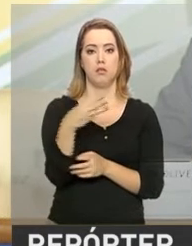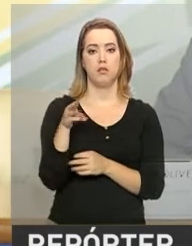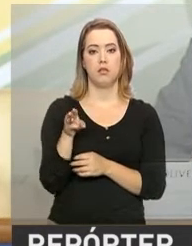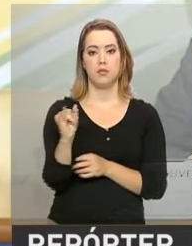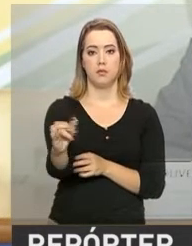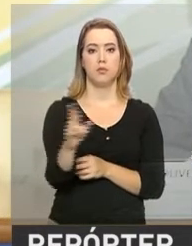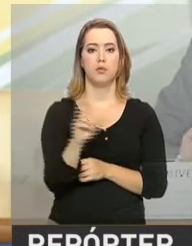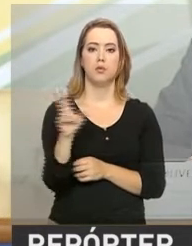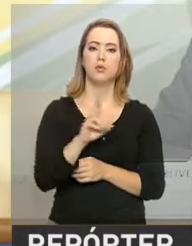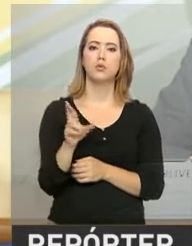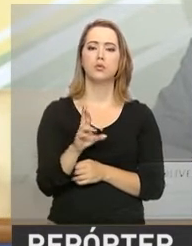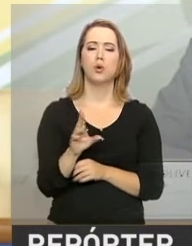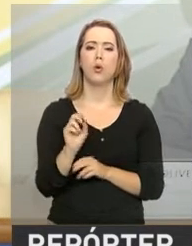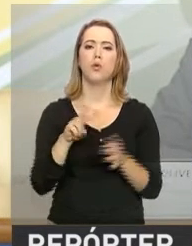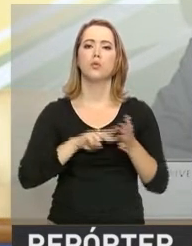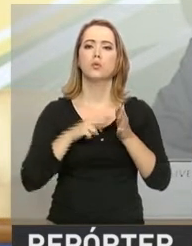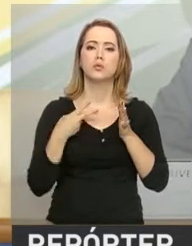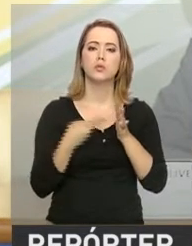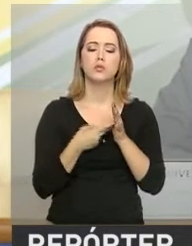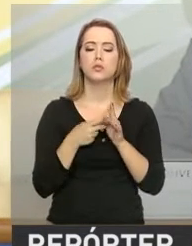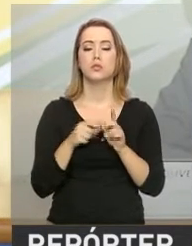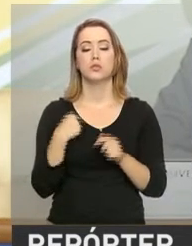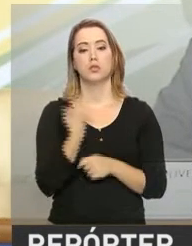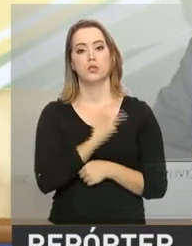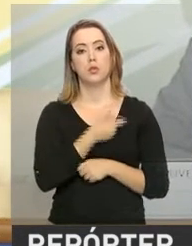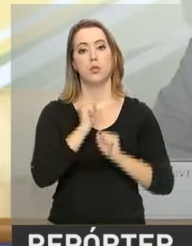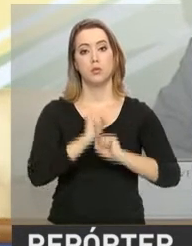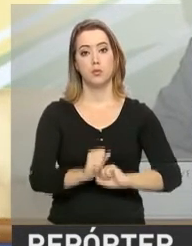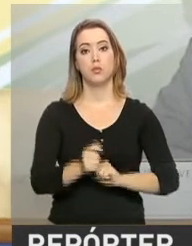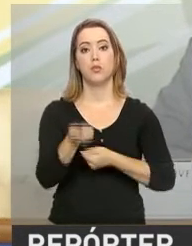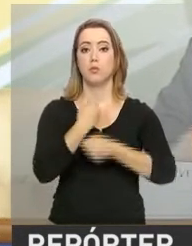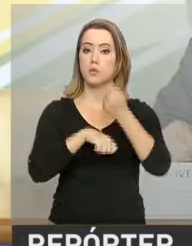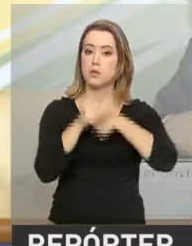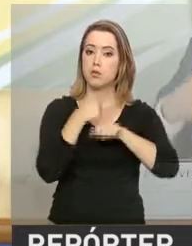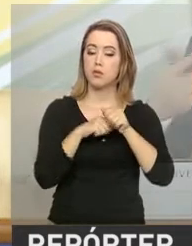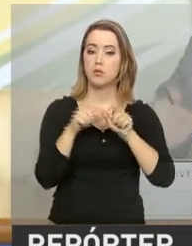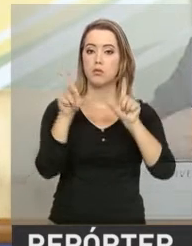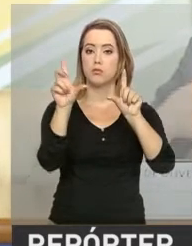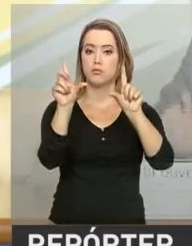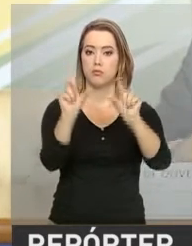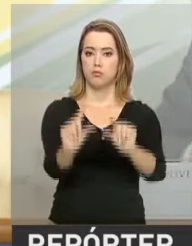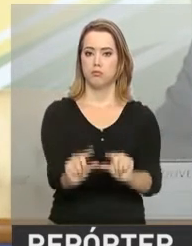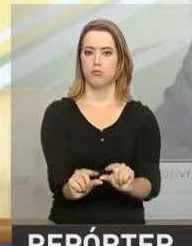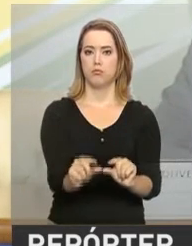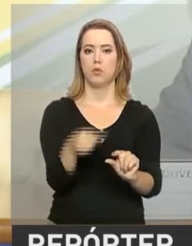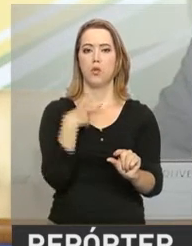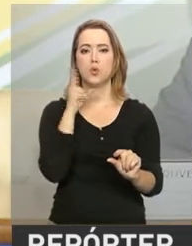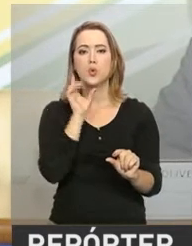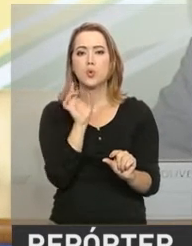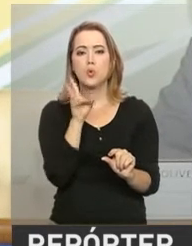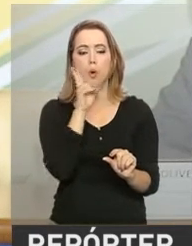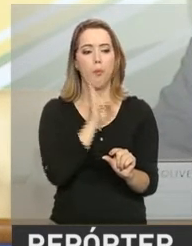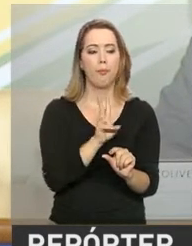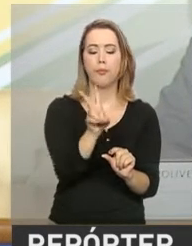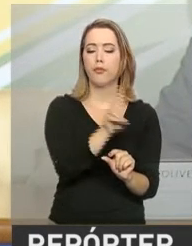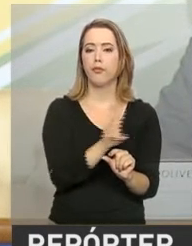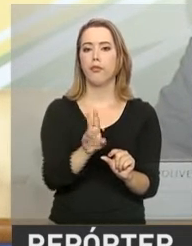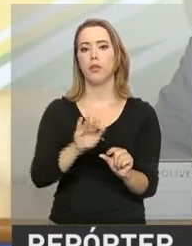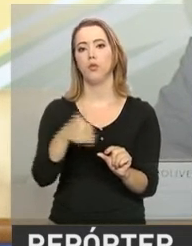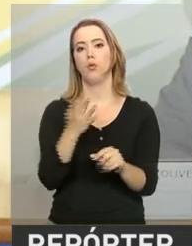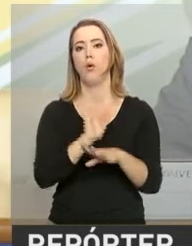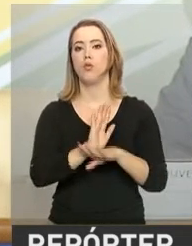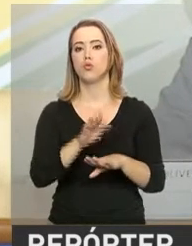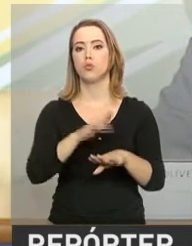Ou seja, nós estamos prevendo que será possível, apenas com esse processo de verificação do auxílio doença,